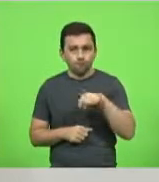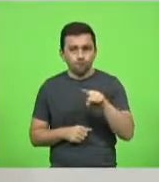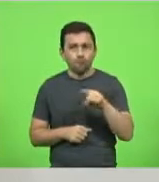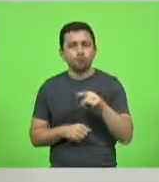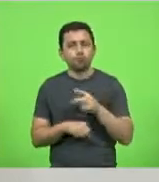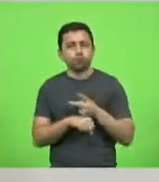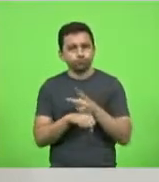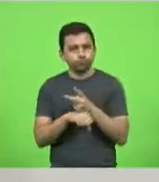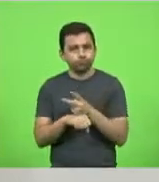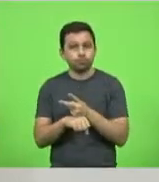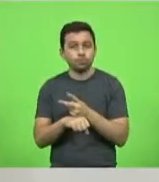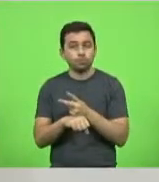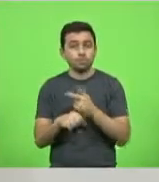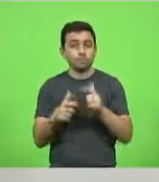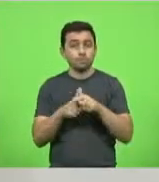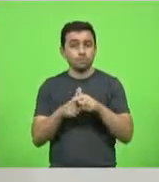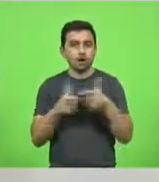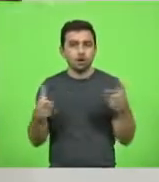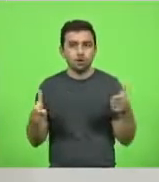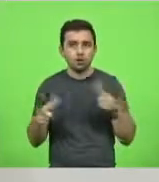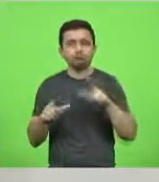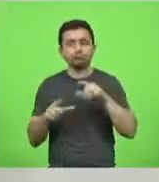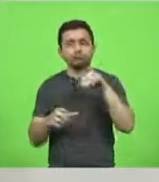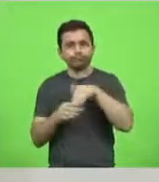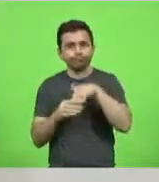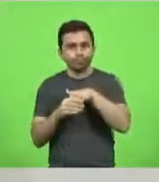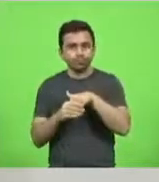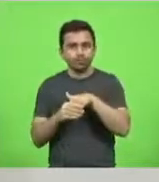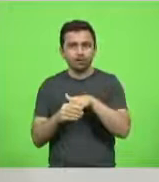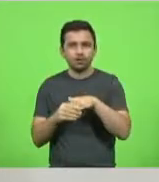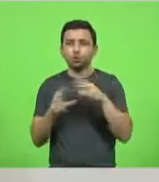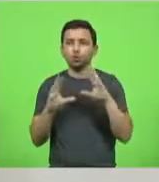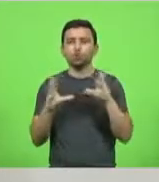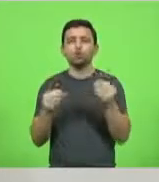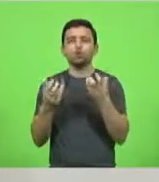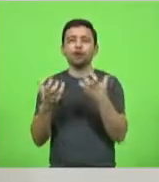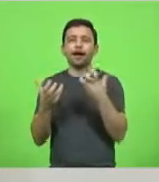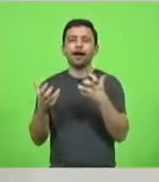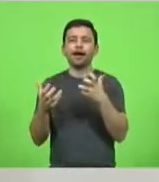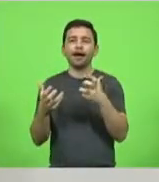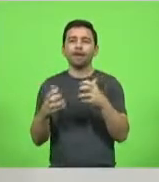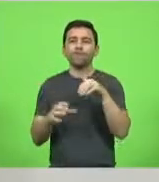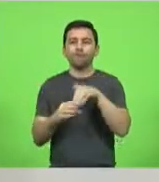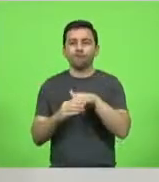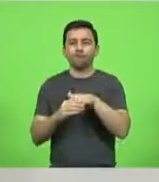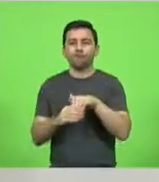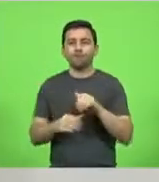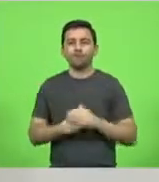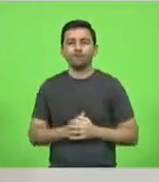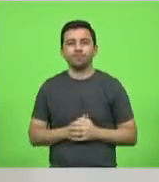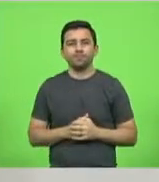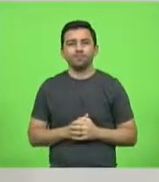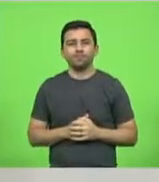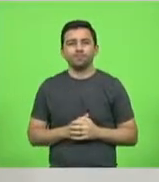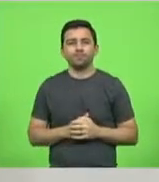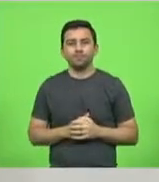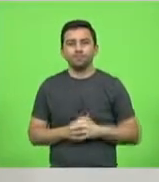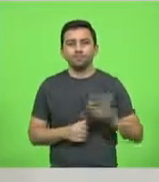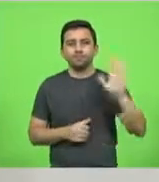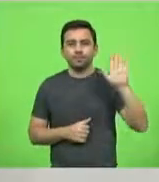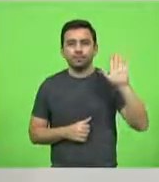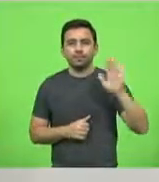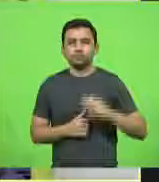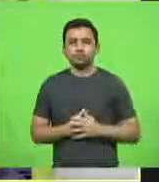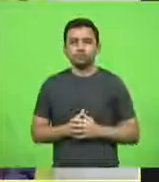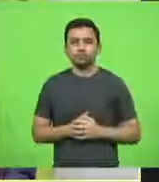no maior colégio eleitoral, para se sustentar. E todo mundo vai buscar um votinho lá também. A verdade é essa. Uma parte, deputado. Fica à vontade.